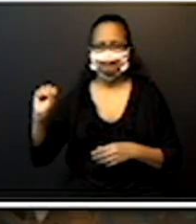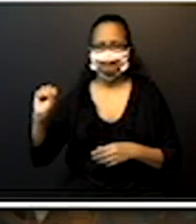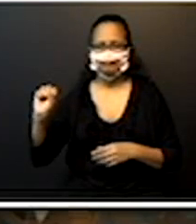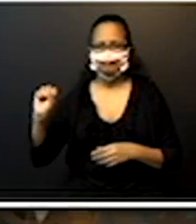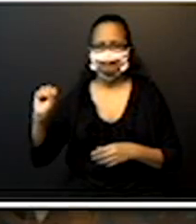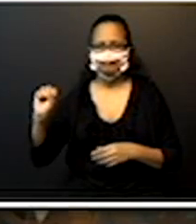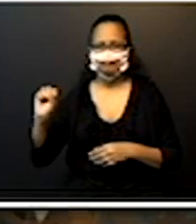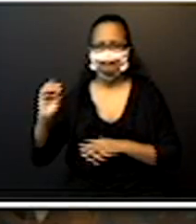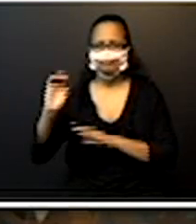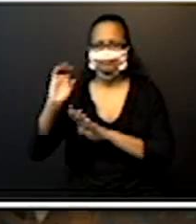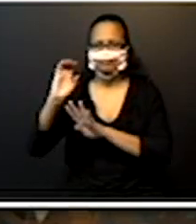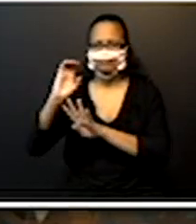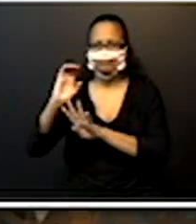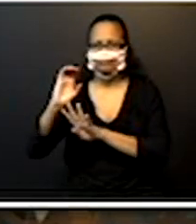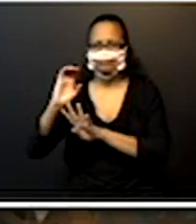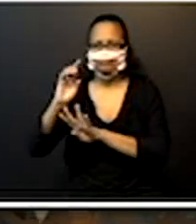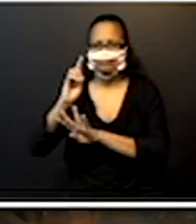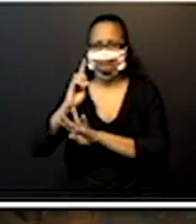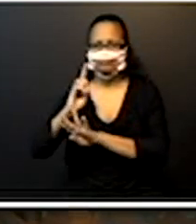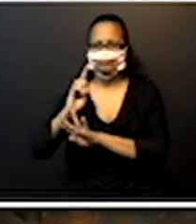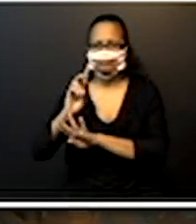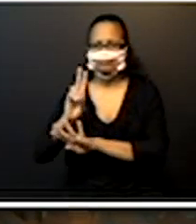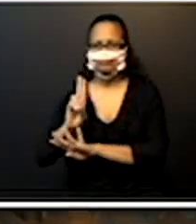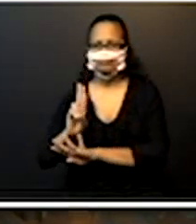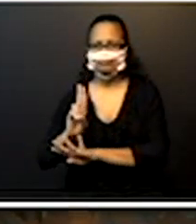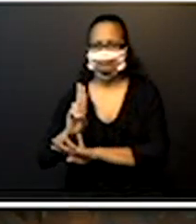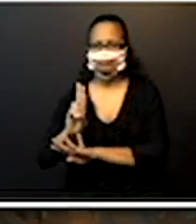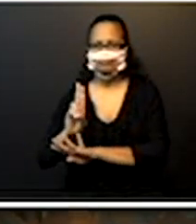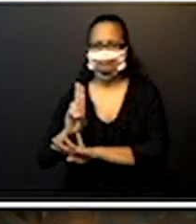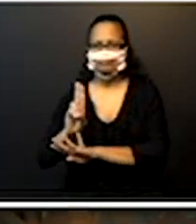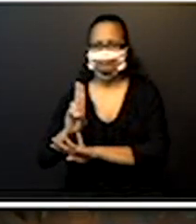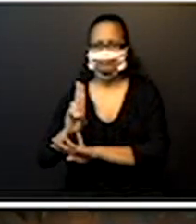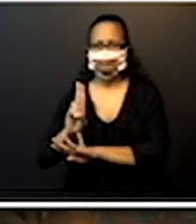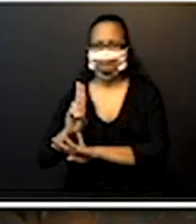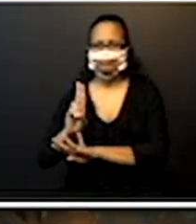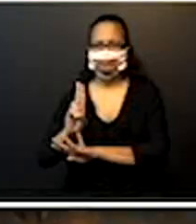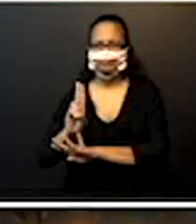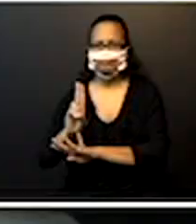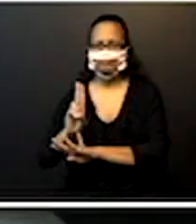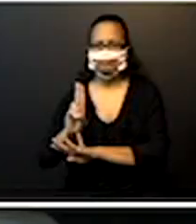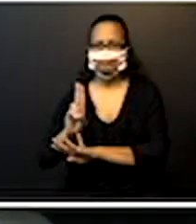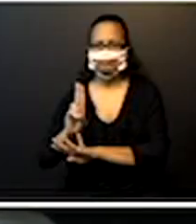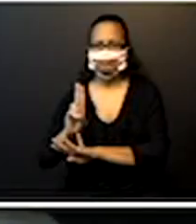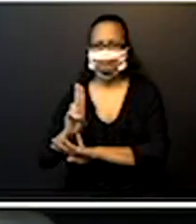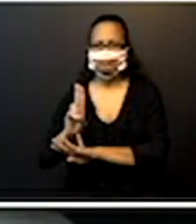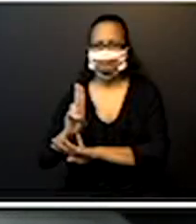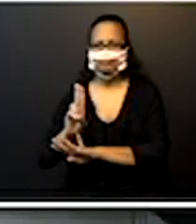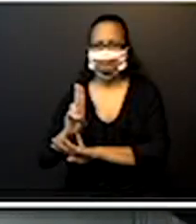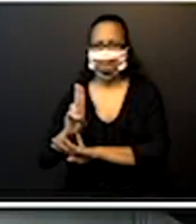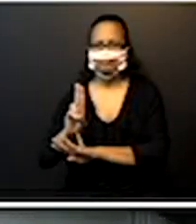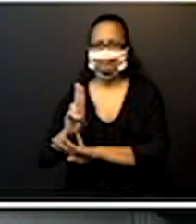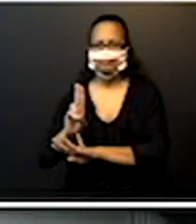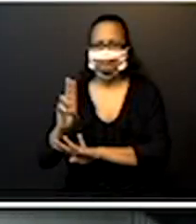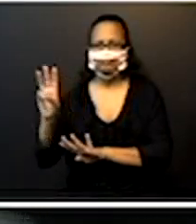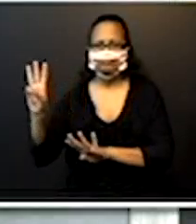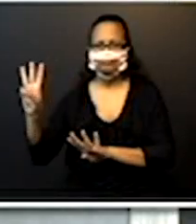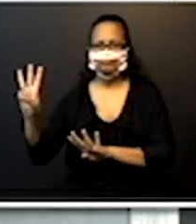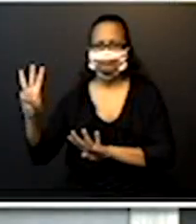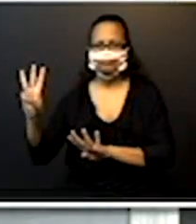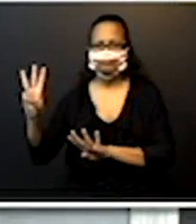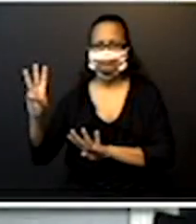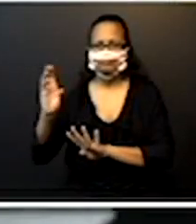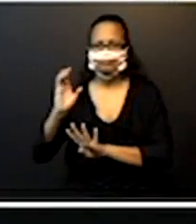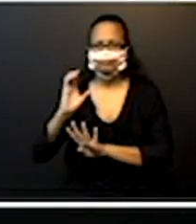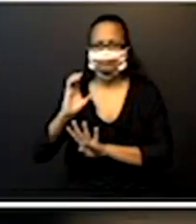Eu tenho a centena, a dezena e a unidade. Se eu tenho o 3 na centena